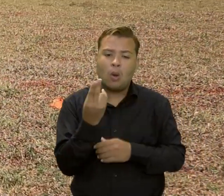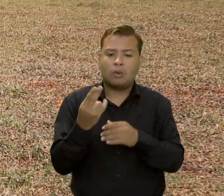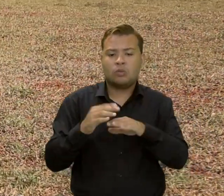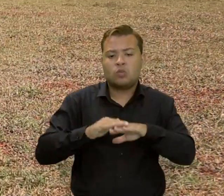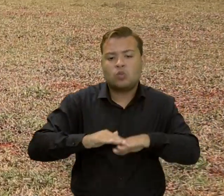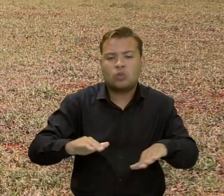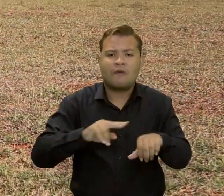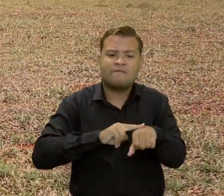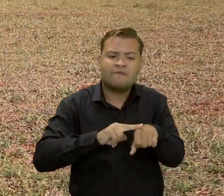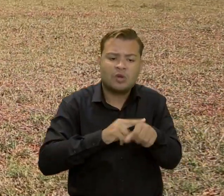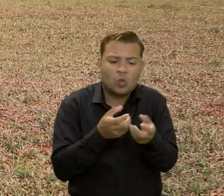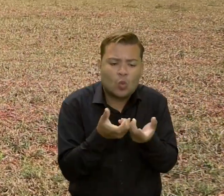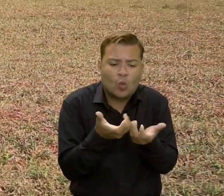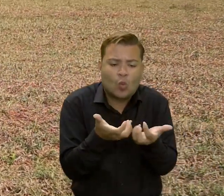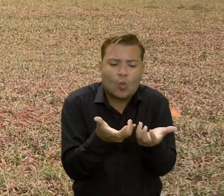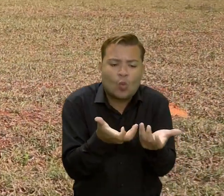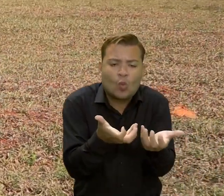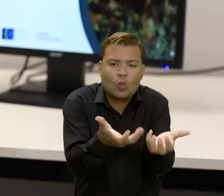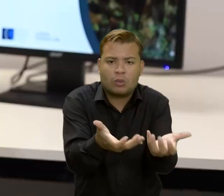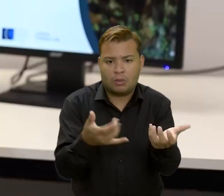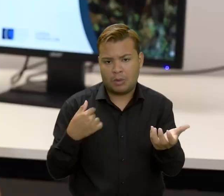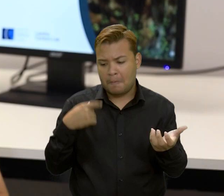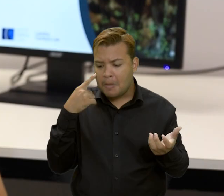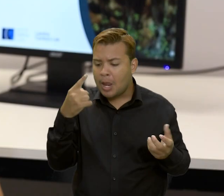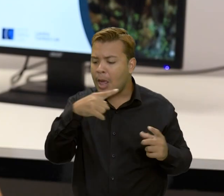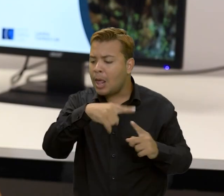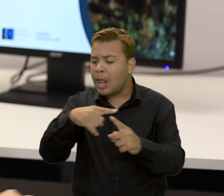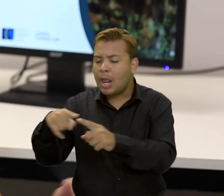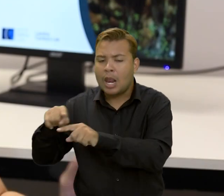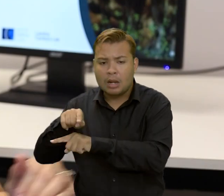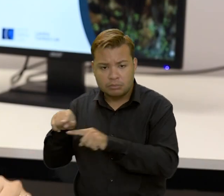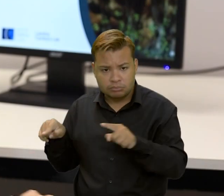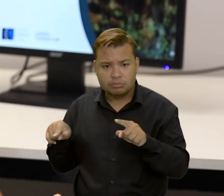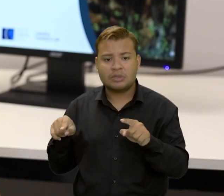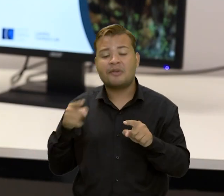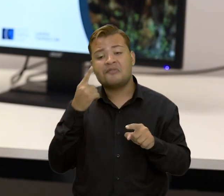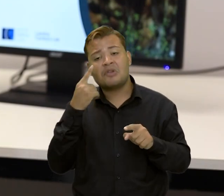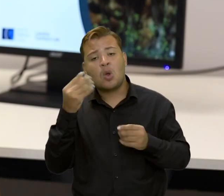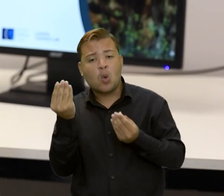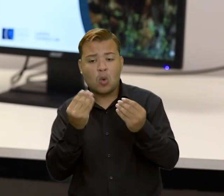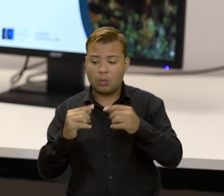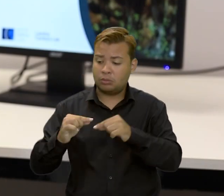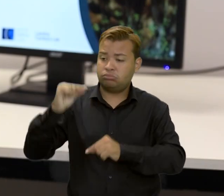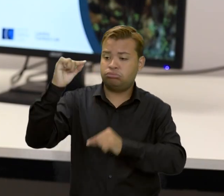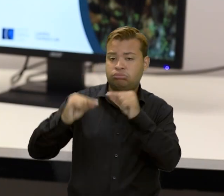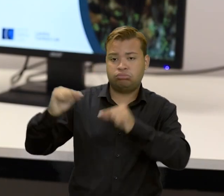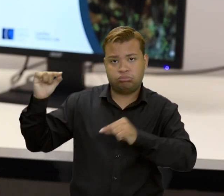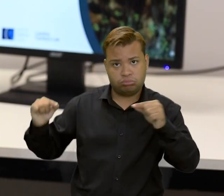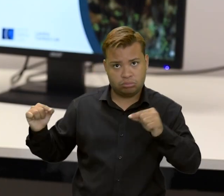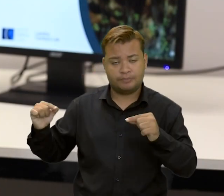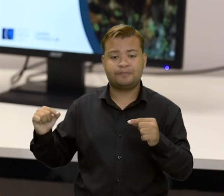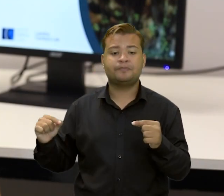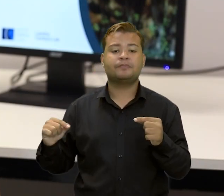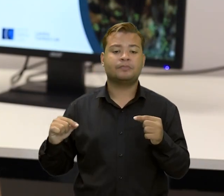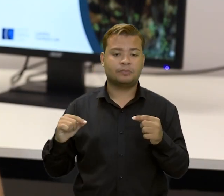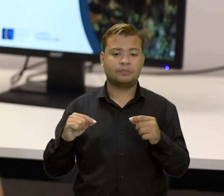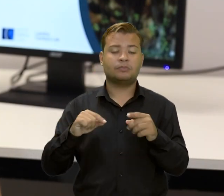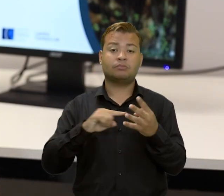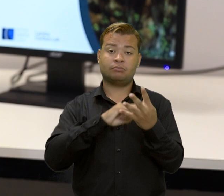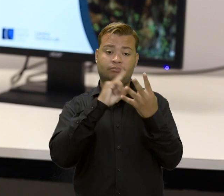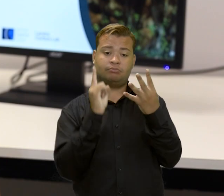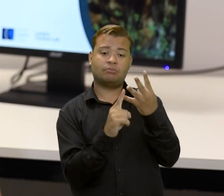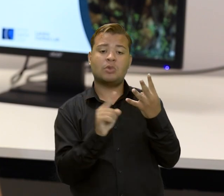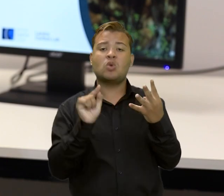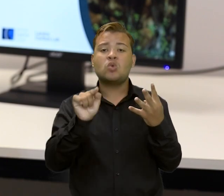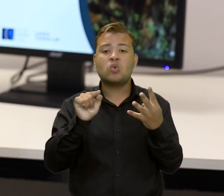também, daquelas pastagens que são mais campos limpos. Então, realmente avaliar a estrutura dessas pastagens. E o